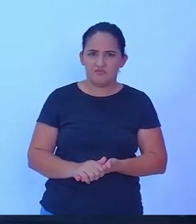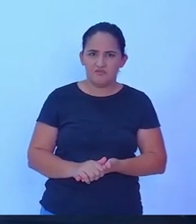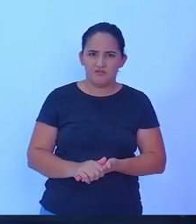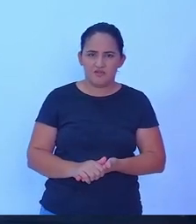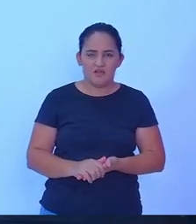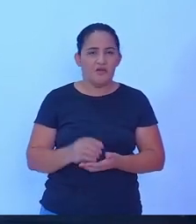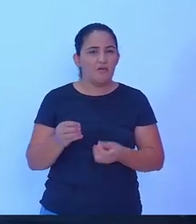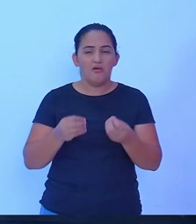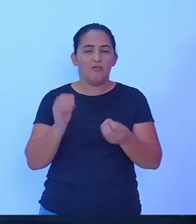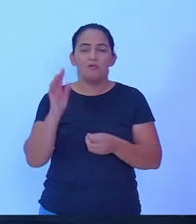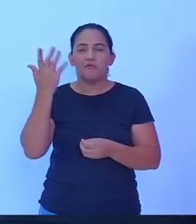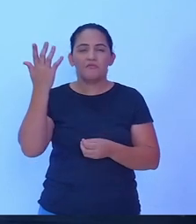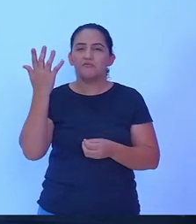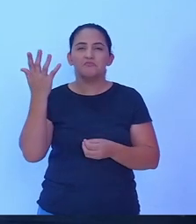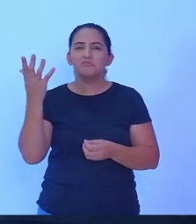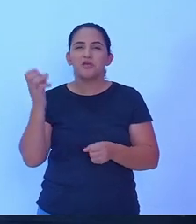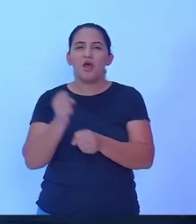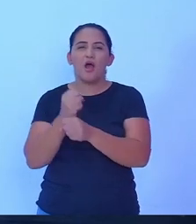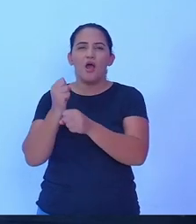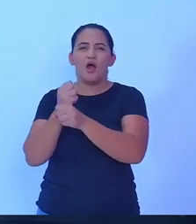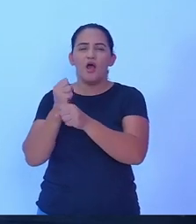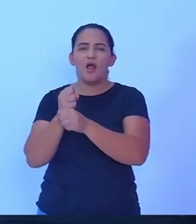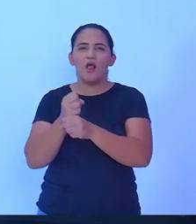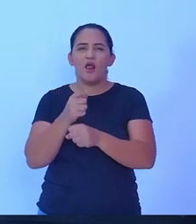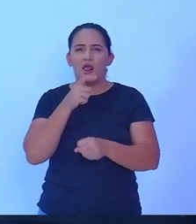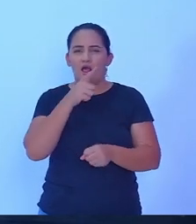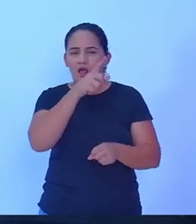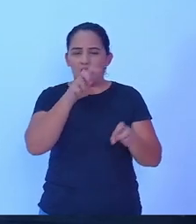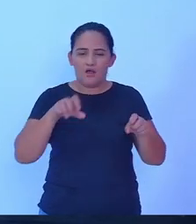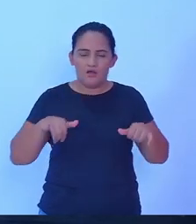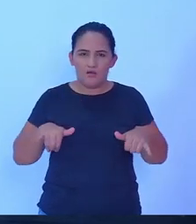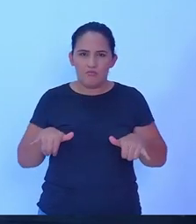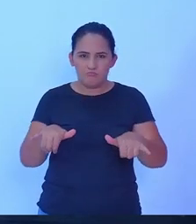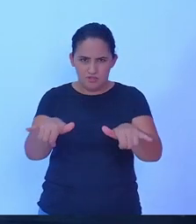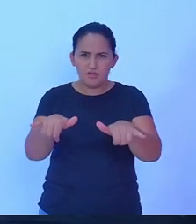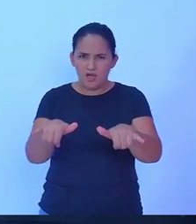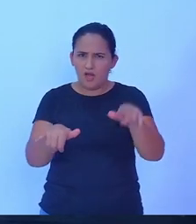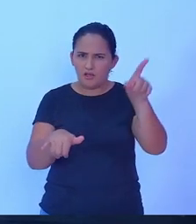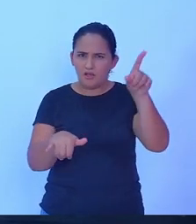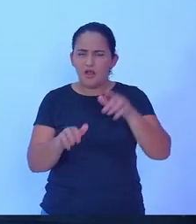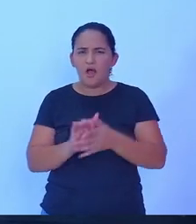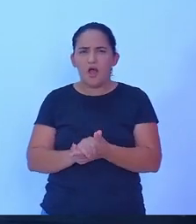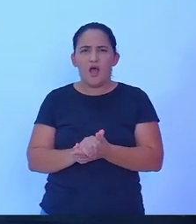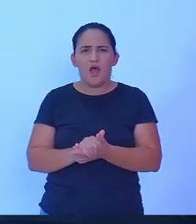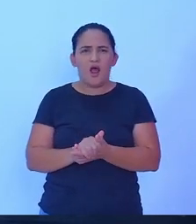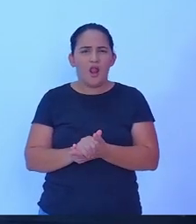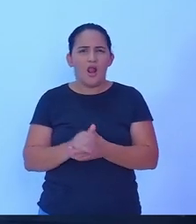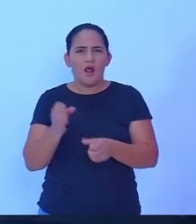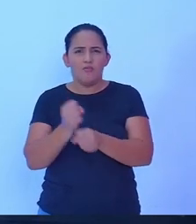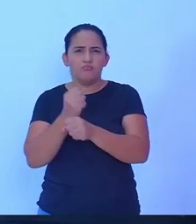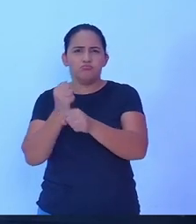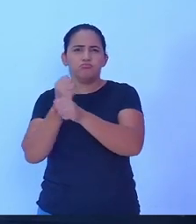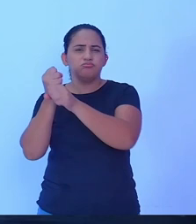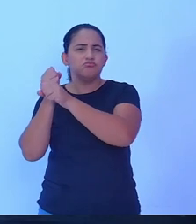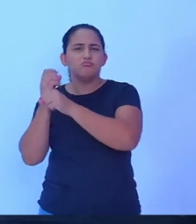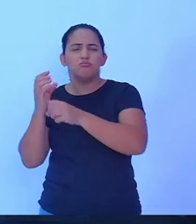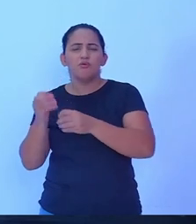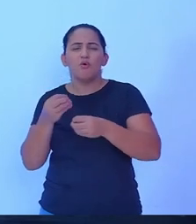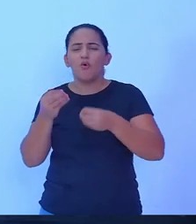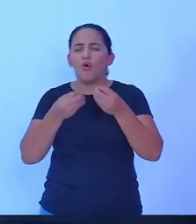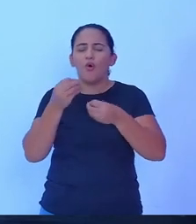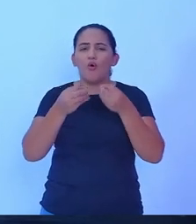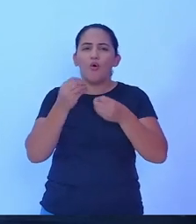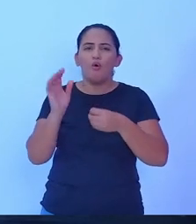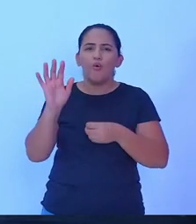vimos obras ali próximo do irmão Gonçalves mesmo por exemplo que se chegar a ser concluída aquilo que era um sonho para a população